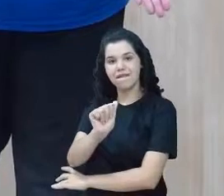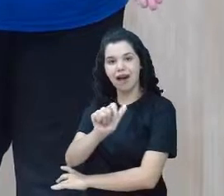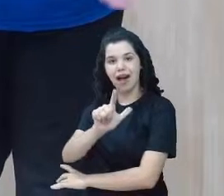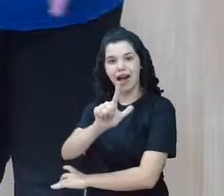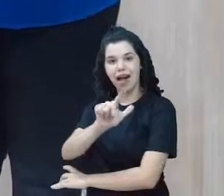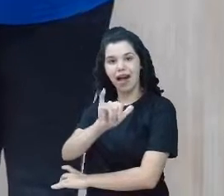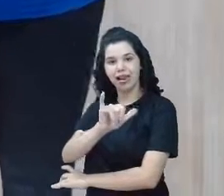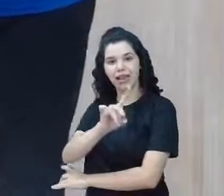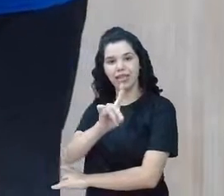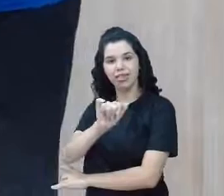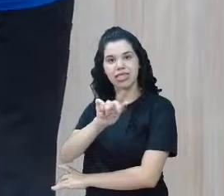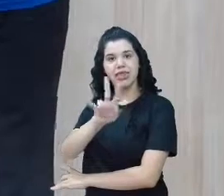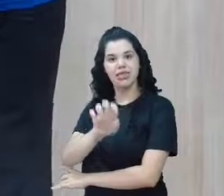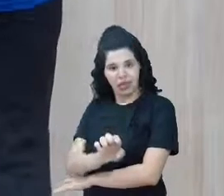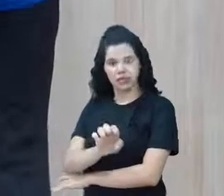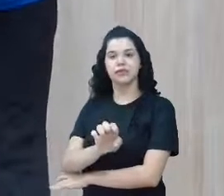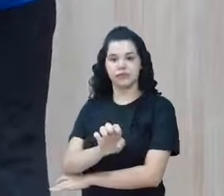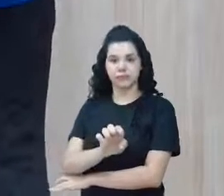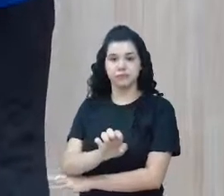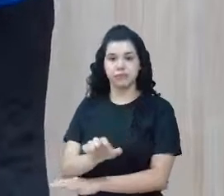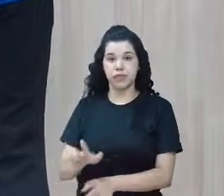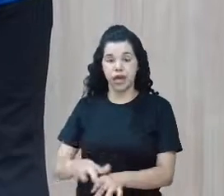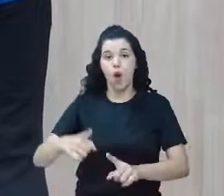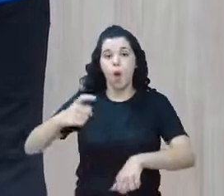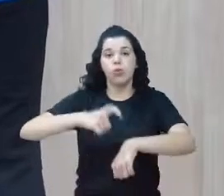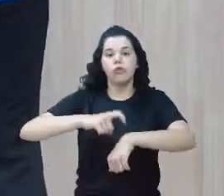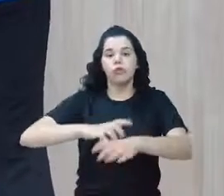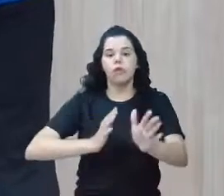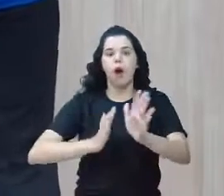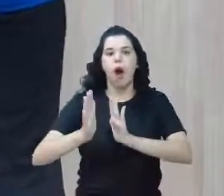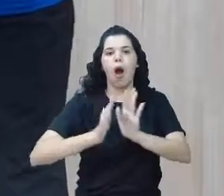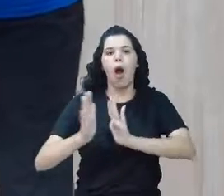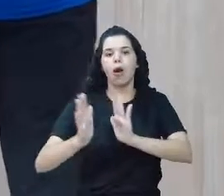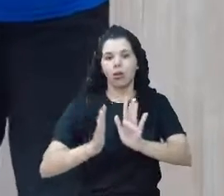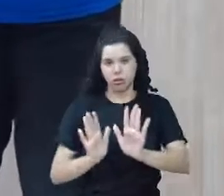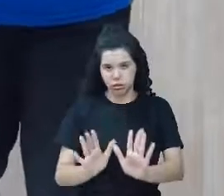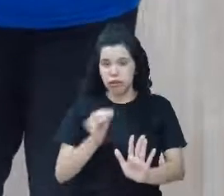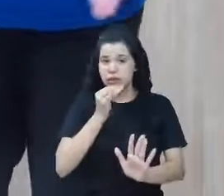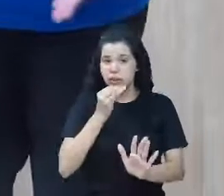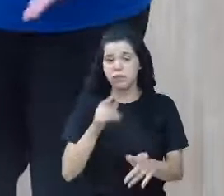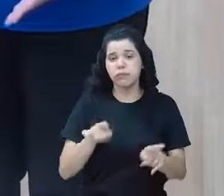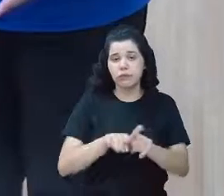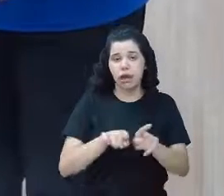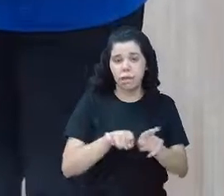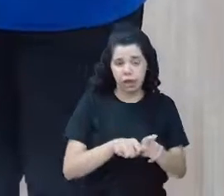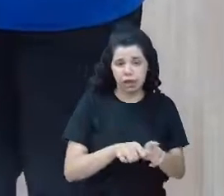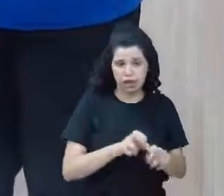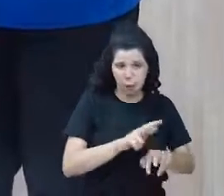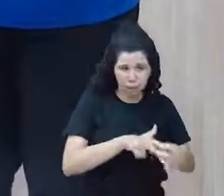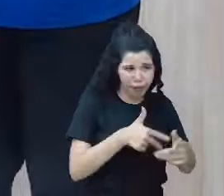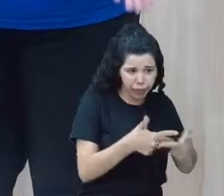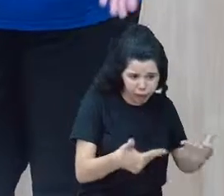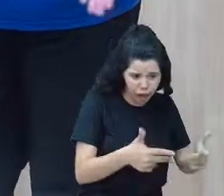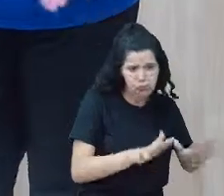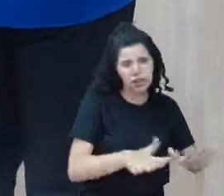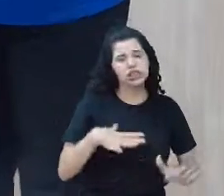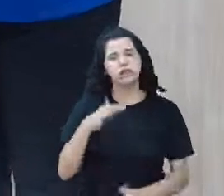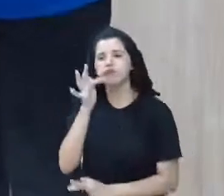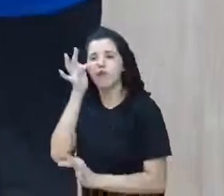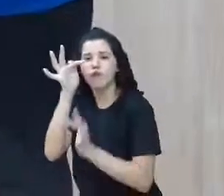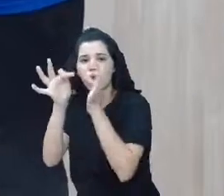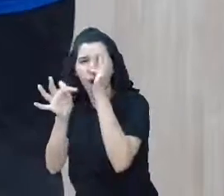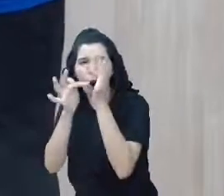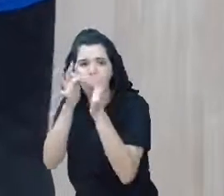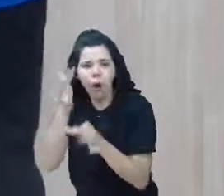vida. Não só materiais, alimentos na questão, como flores, como outros tipos de